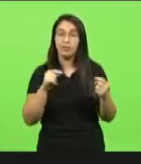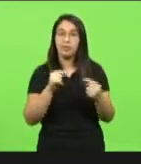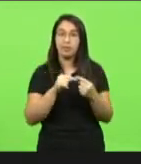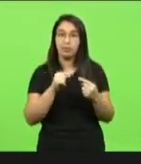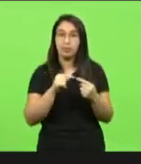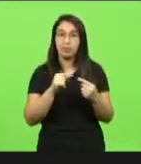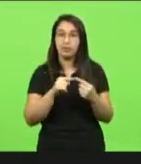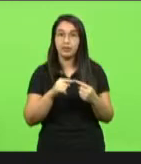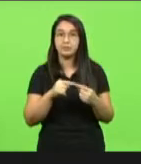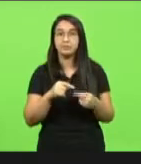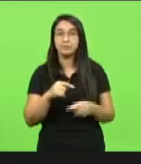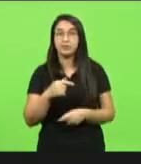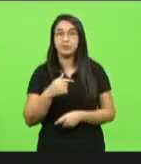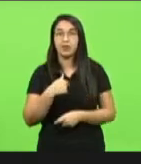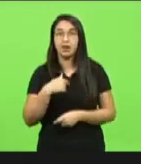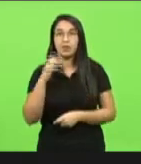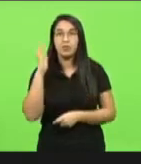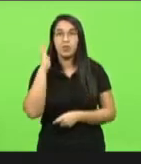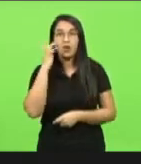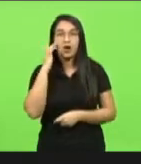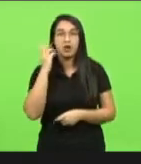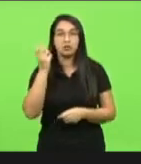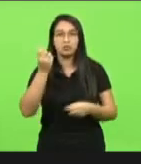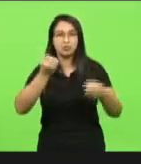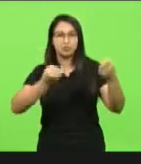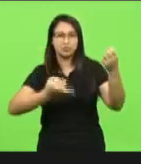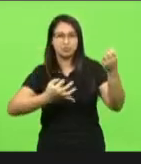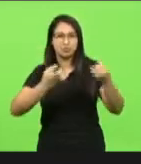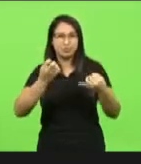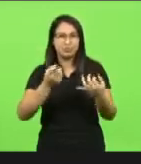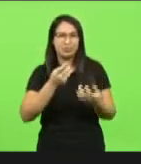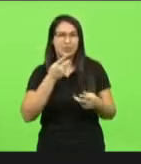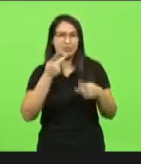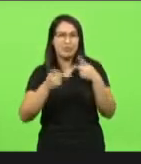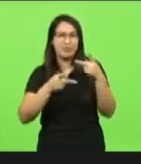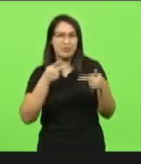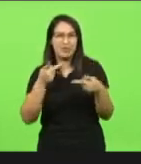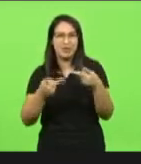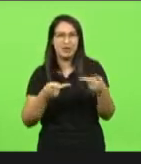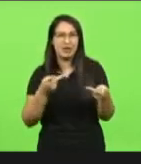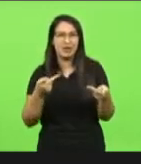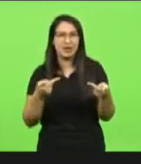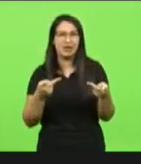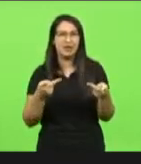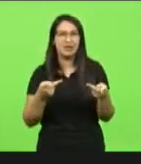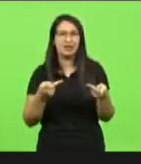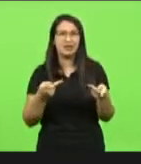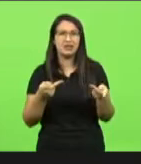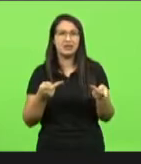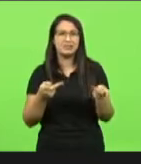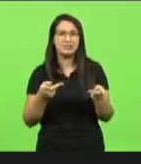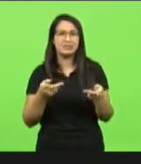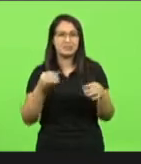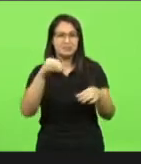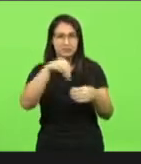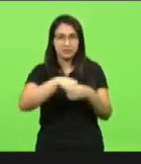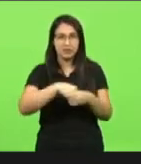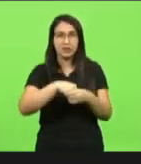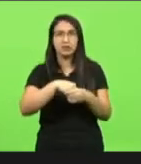quanto a tecer comentários ali em relação ao que tem acontecido dentro do